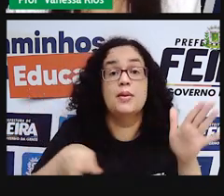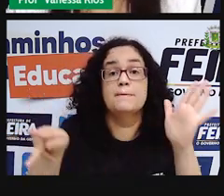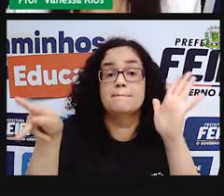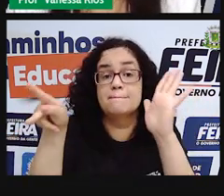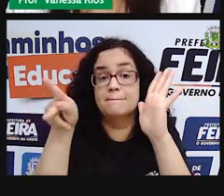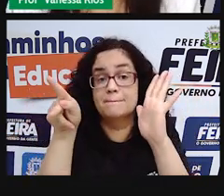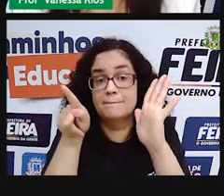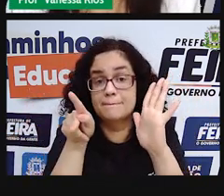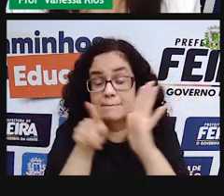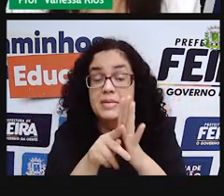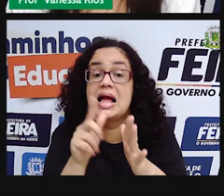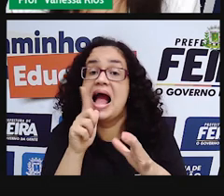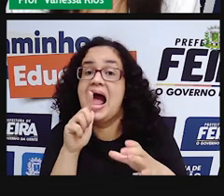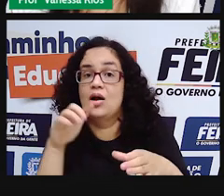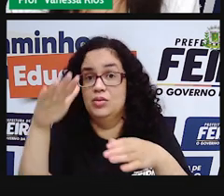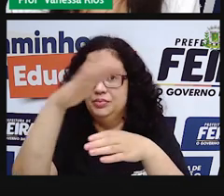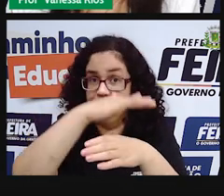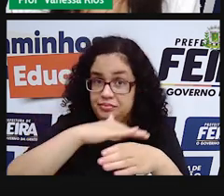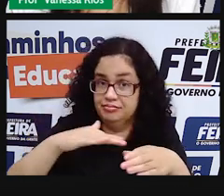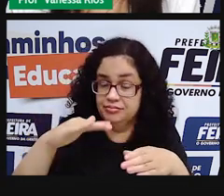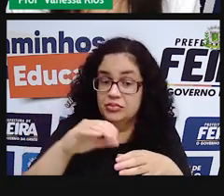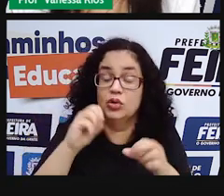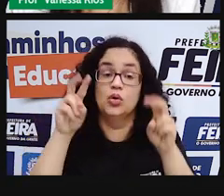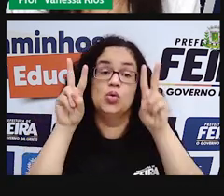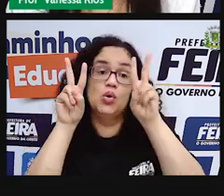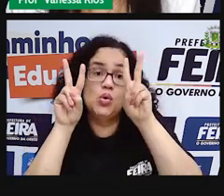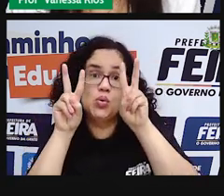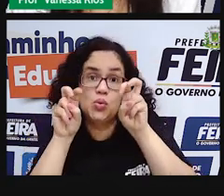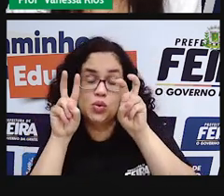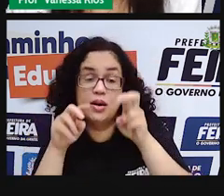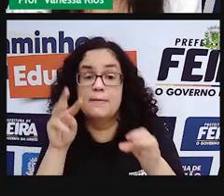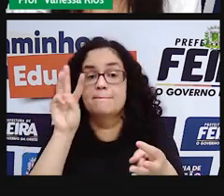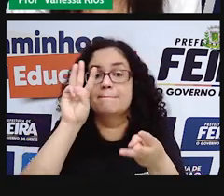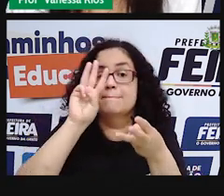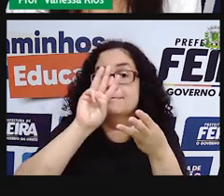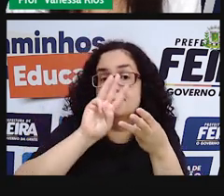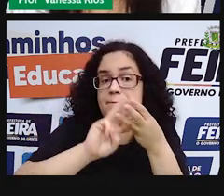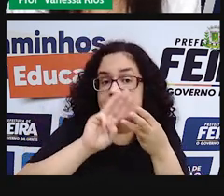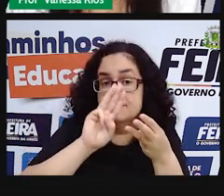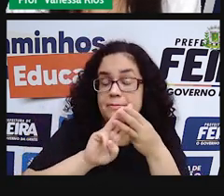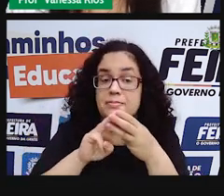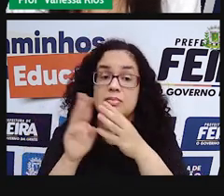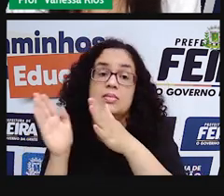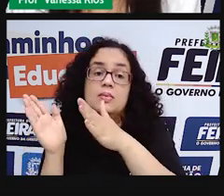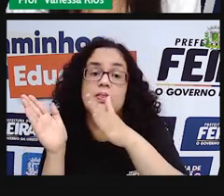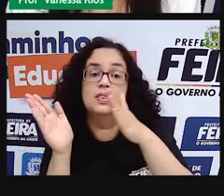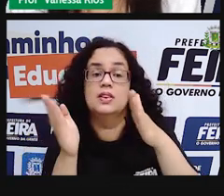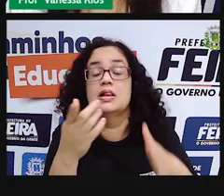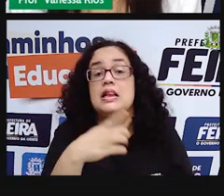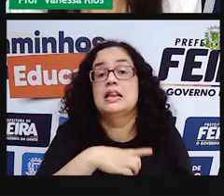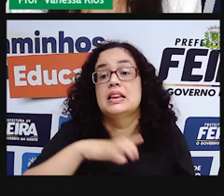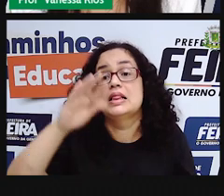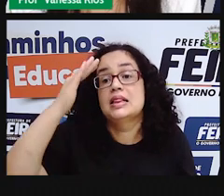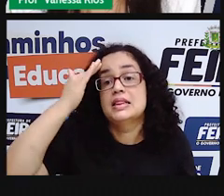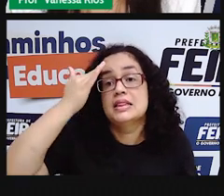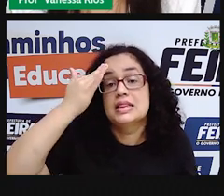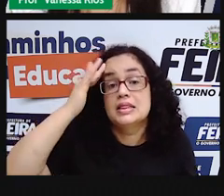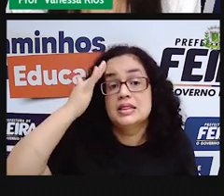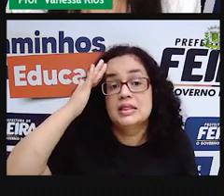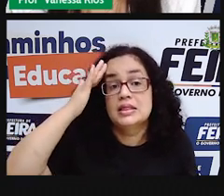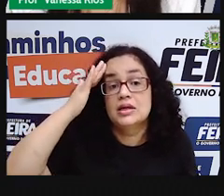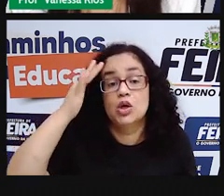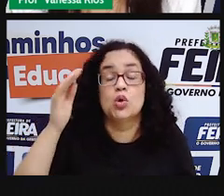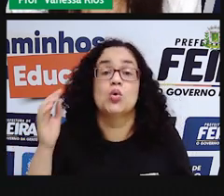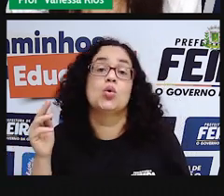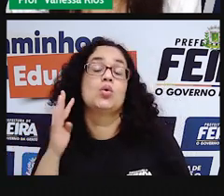permeabilidade com os assuntos aí de matemática que nos rodeiam. E aí, gente vai entender que quando a gente